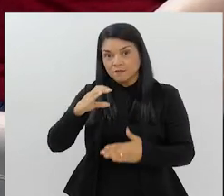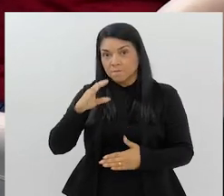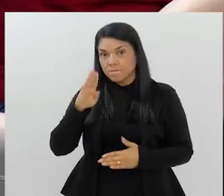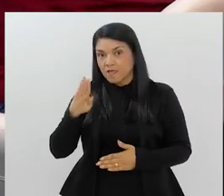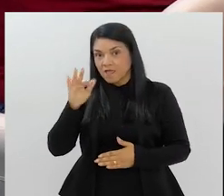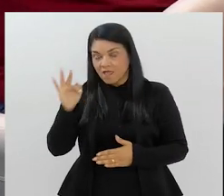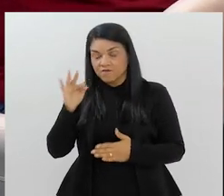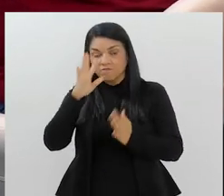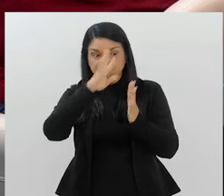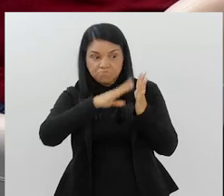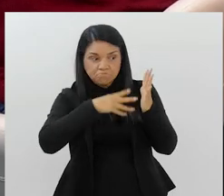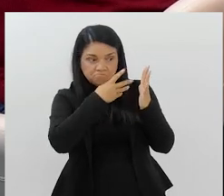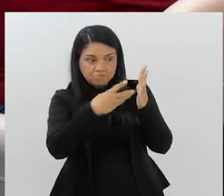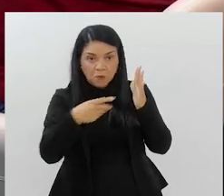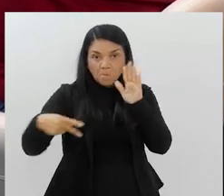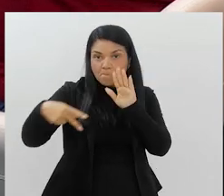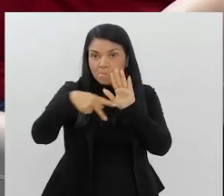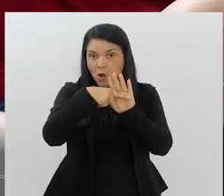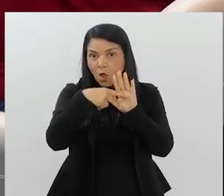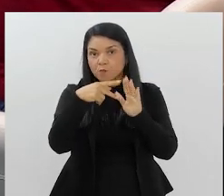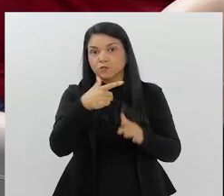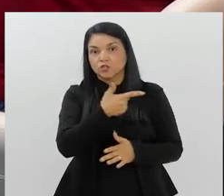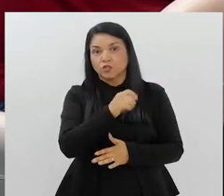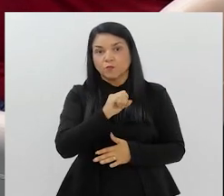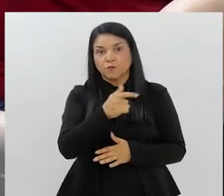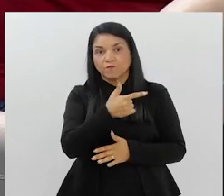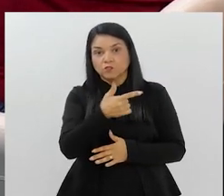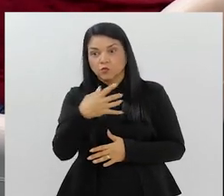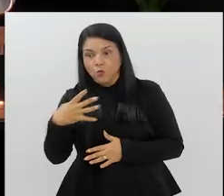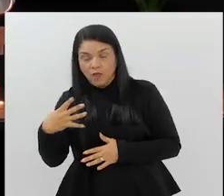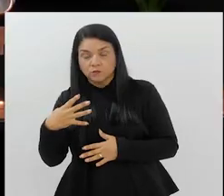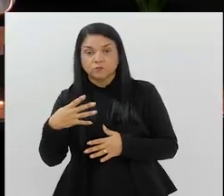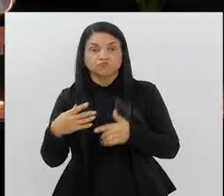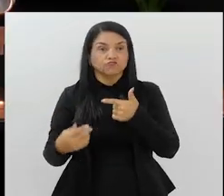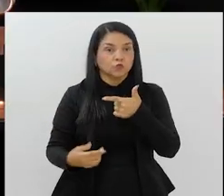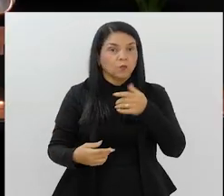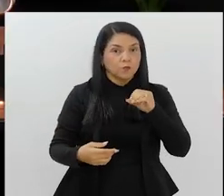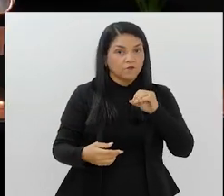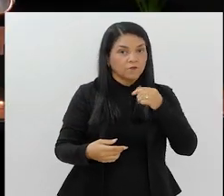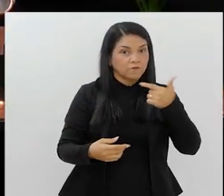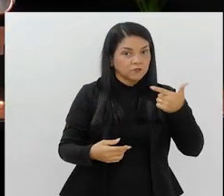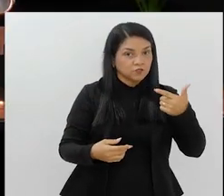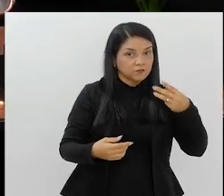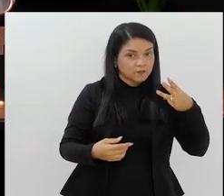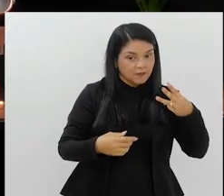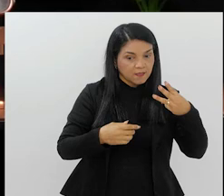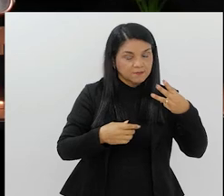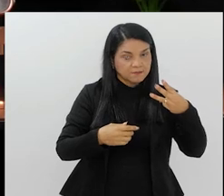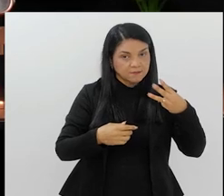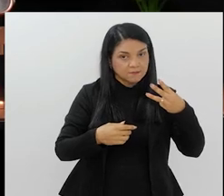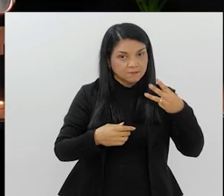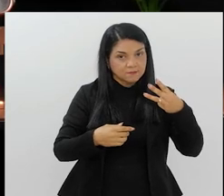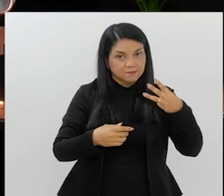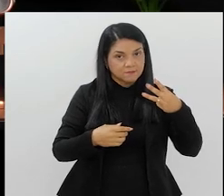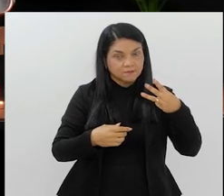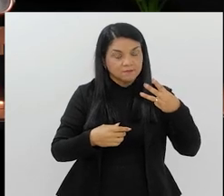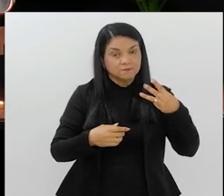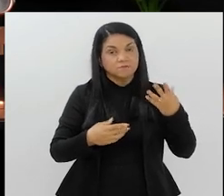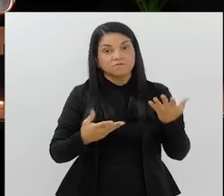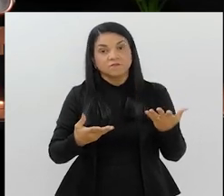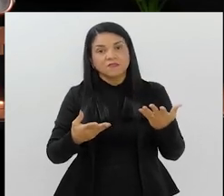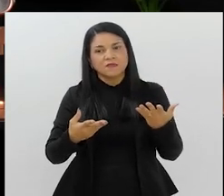divulga o próprio calendário de 24 em 23, quer dizer, para o ano seguinte, ano de 2024,